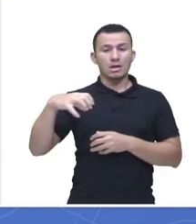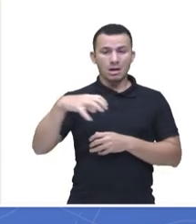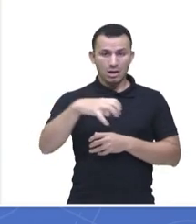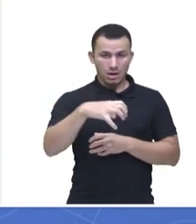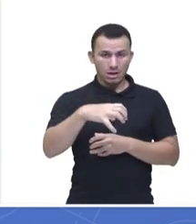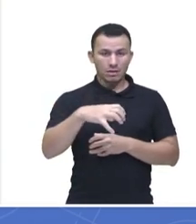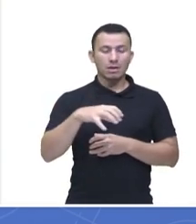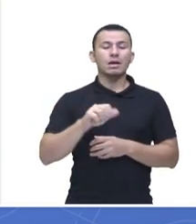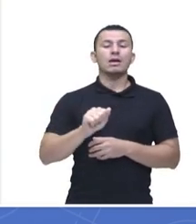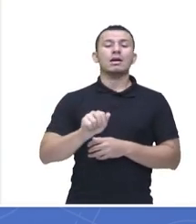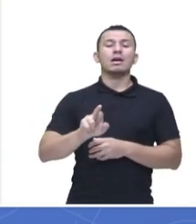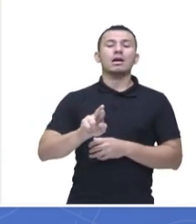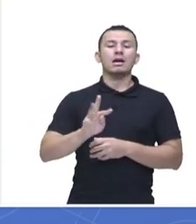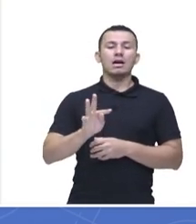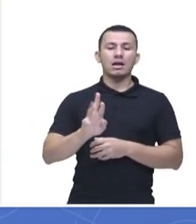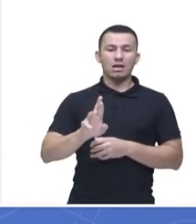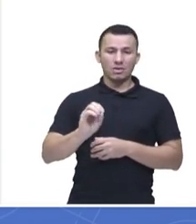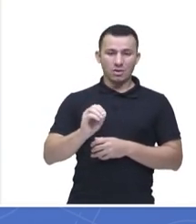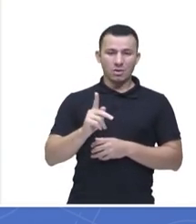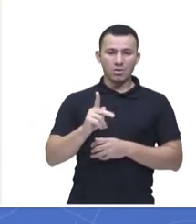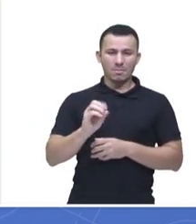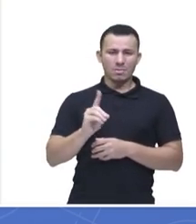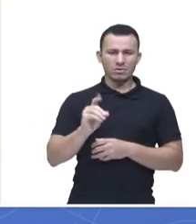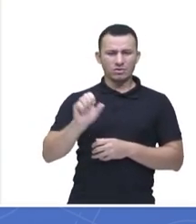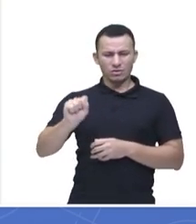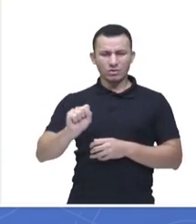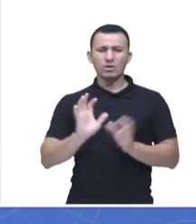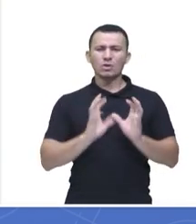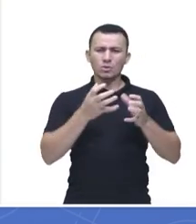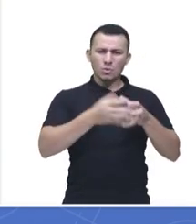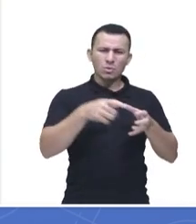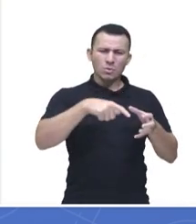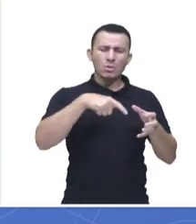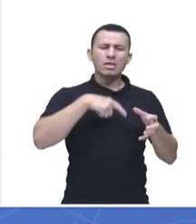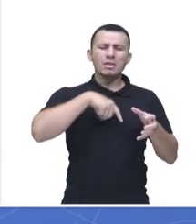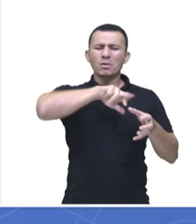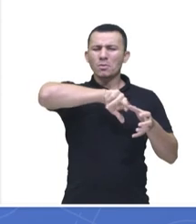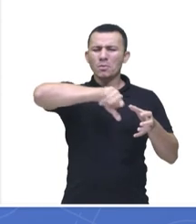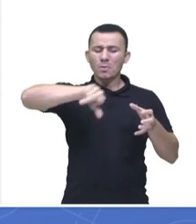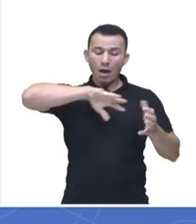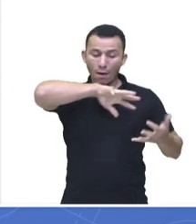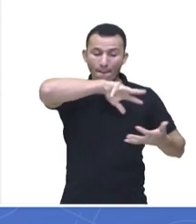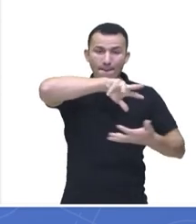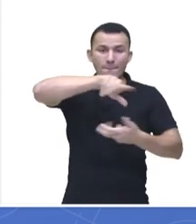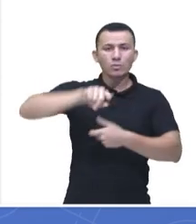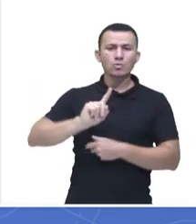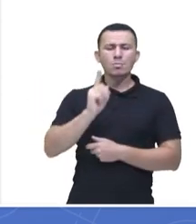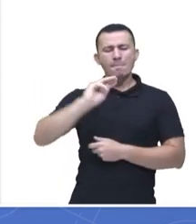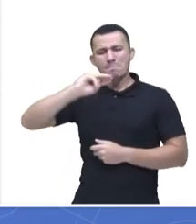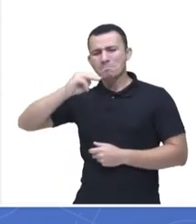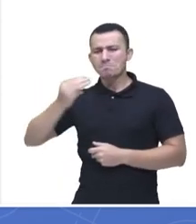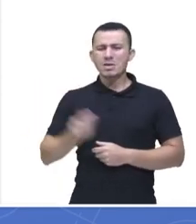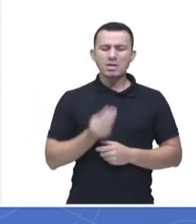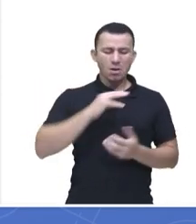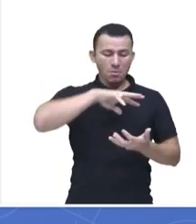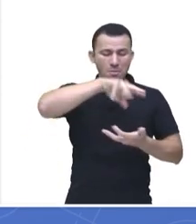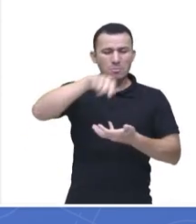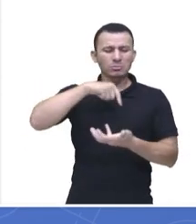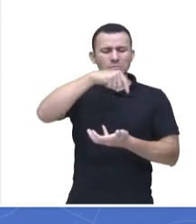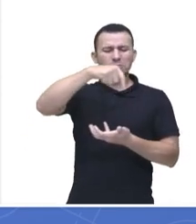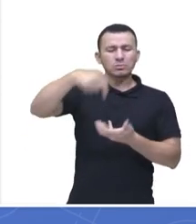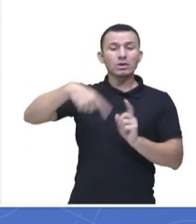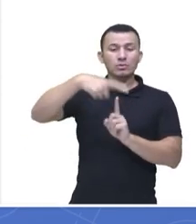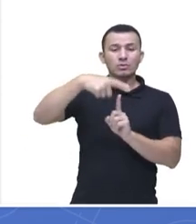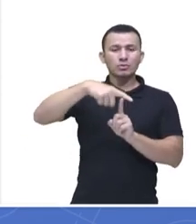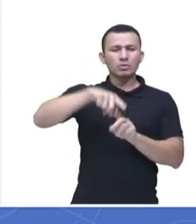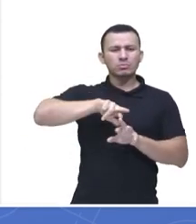desculpa, de artrópodes mesmo, tá? Então, o grande filo aí dos artrópodes é conhecida mais ou menos um milhão de espécies,